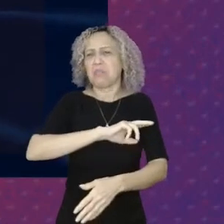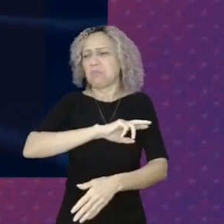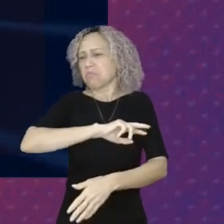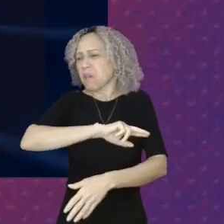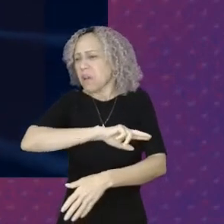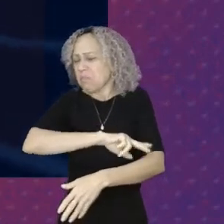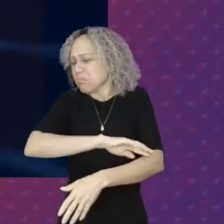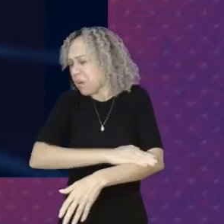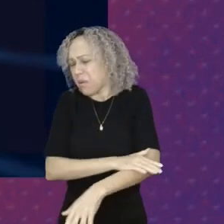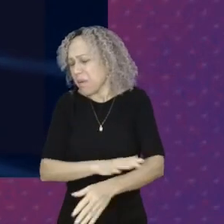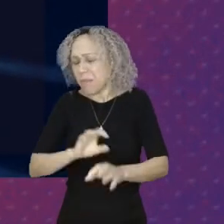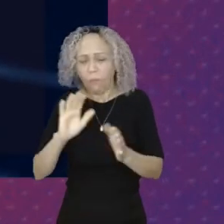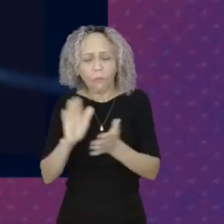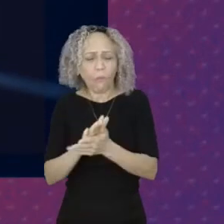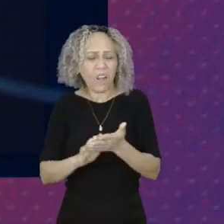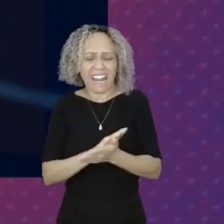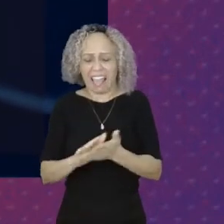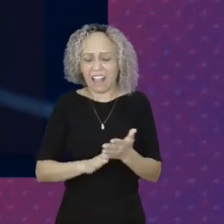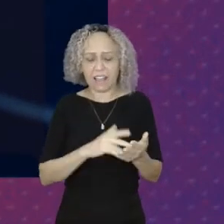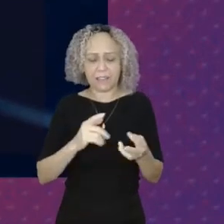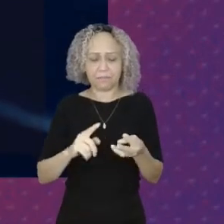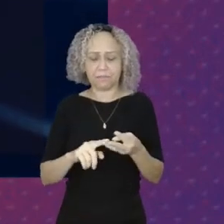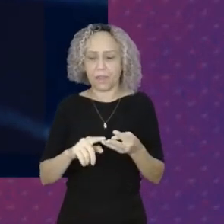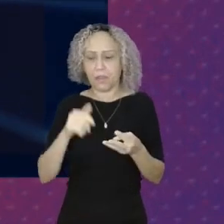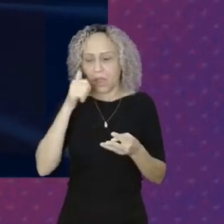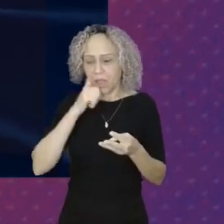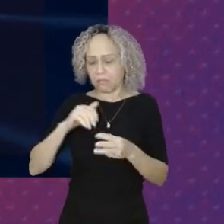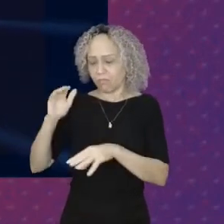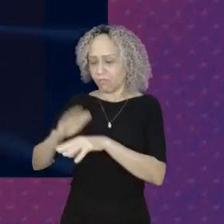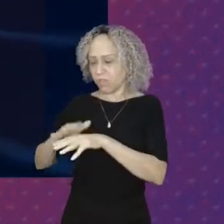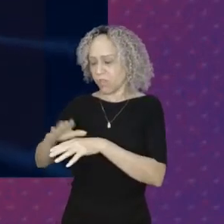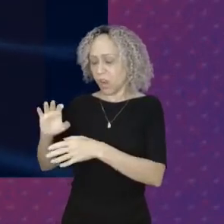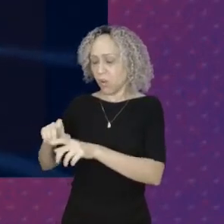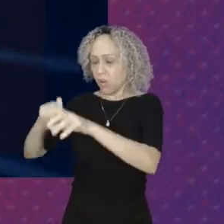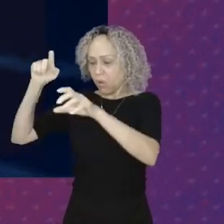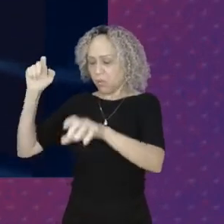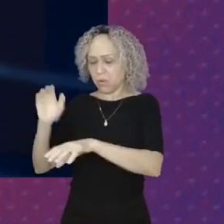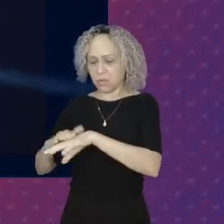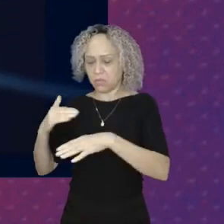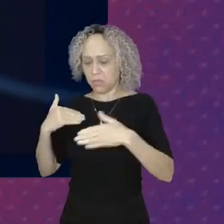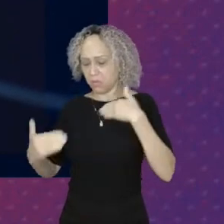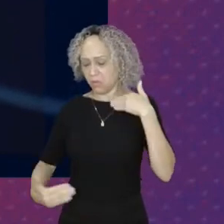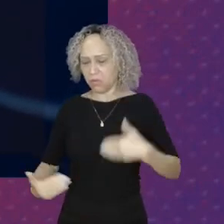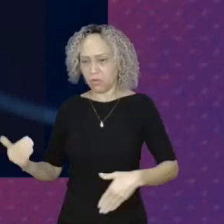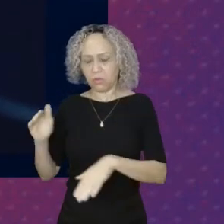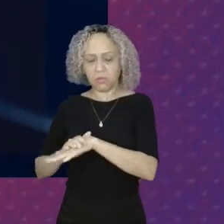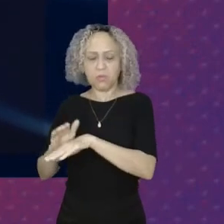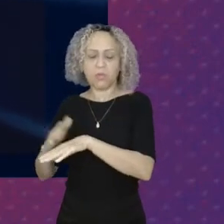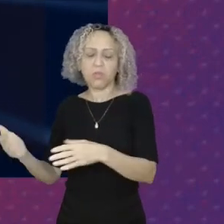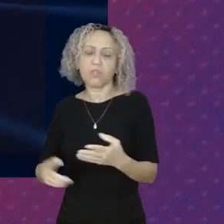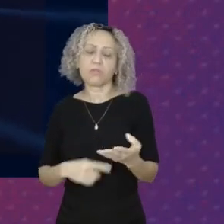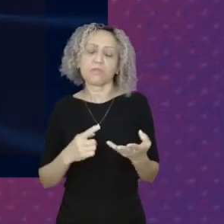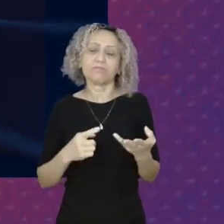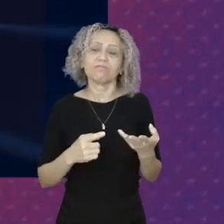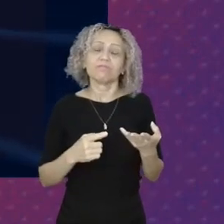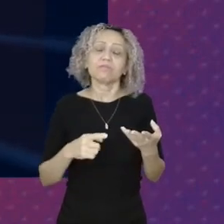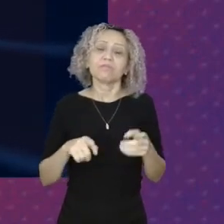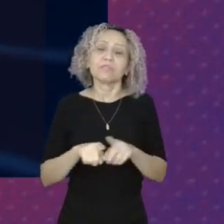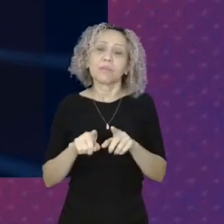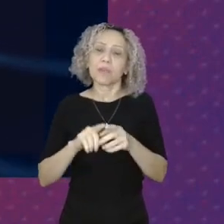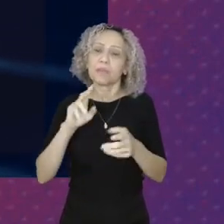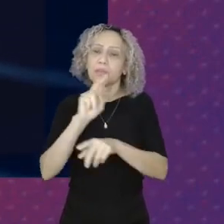Autonomia Liberdade Das mulheres Sobre o seu corpo E a sua sexualidade Proteção da natureza Com justiça ambiental E climática